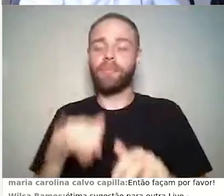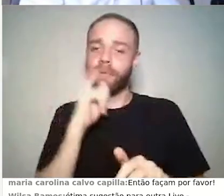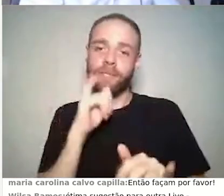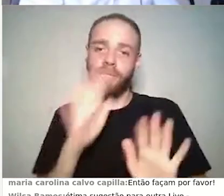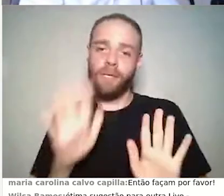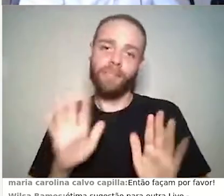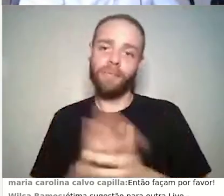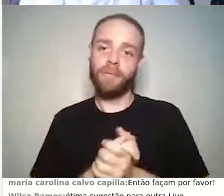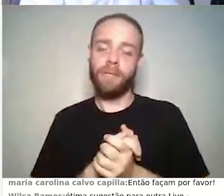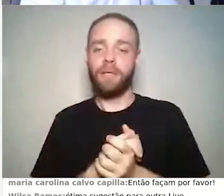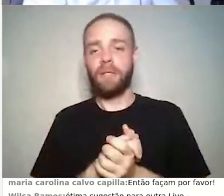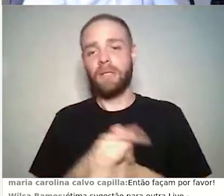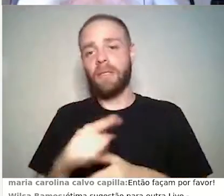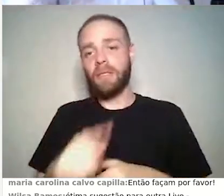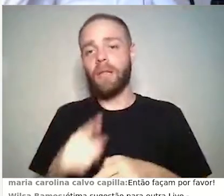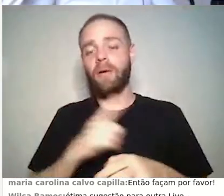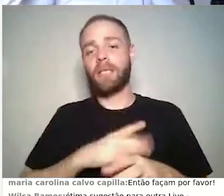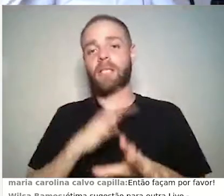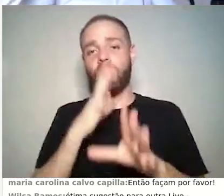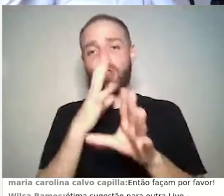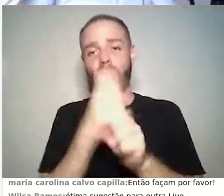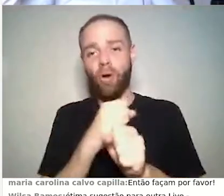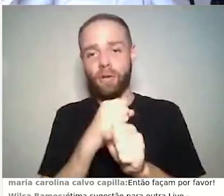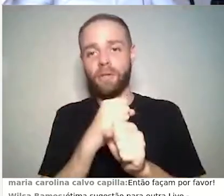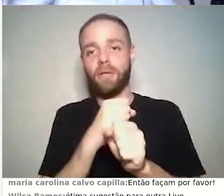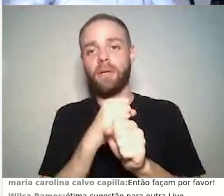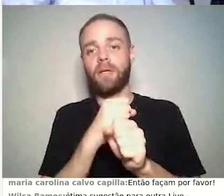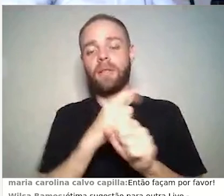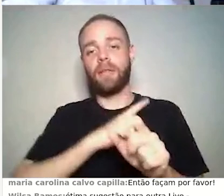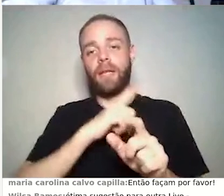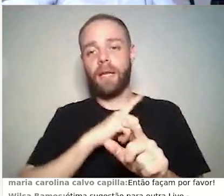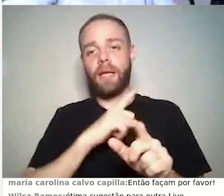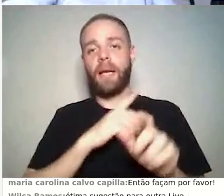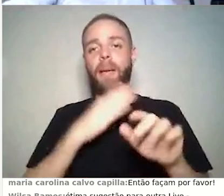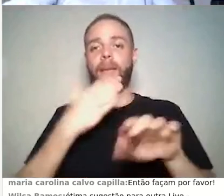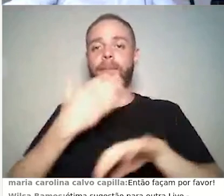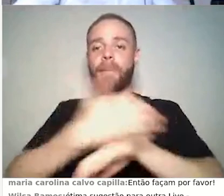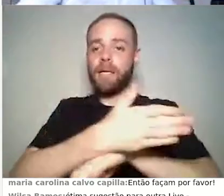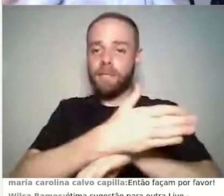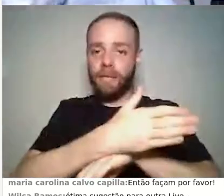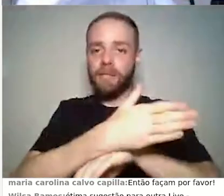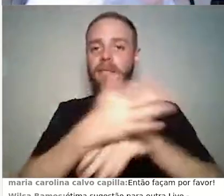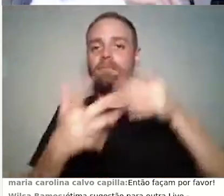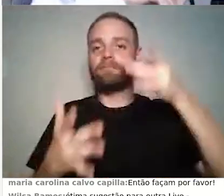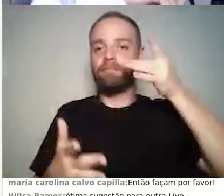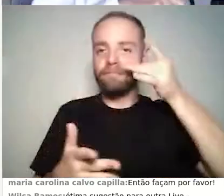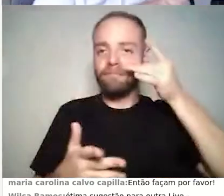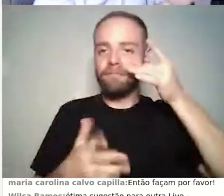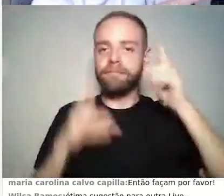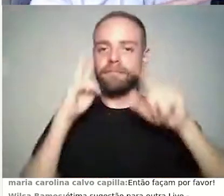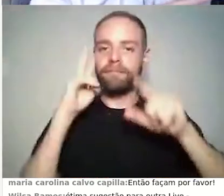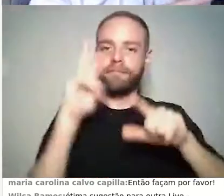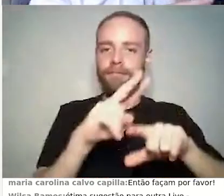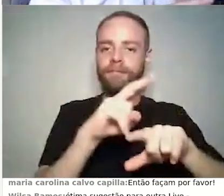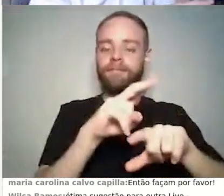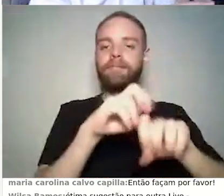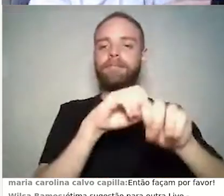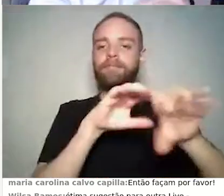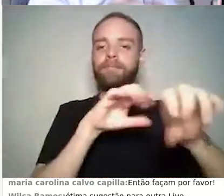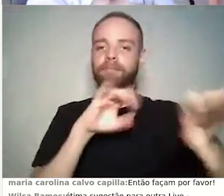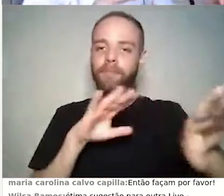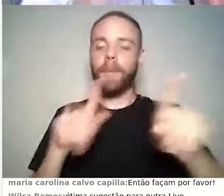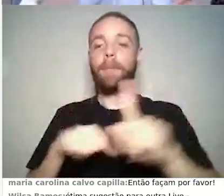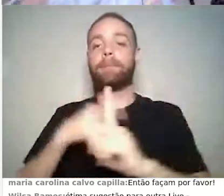essa nota somar, no caso, a participação síncrona no dia, mais o acesso ao recurso gravado